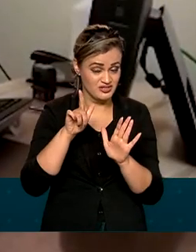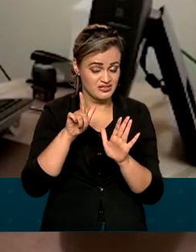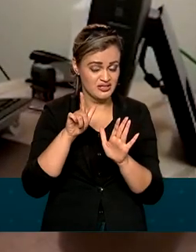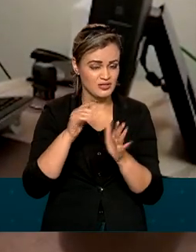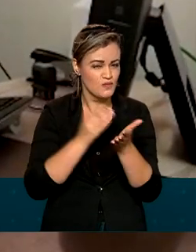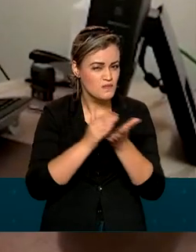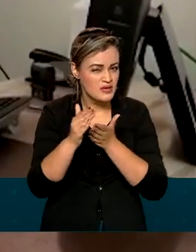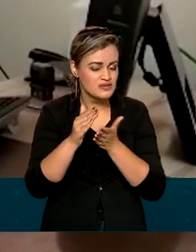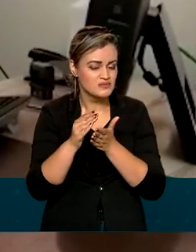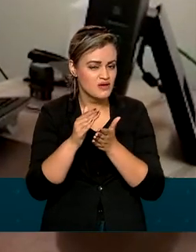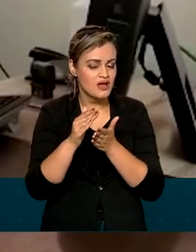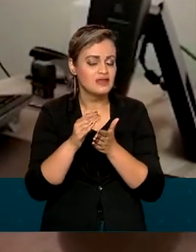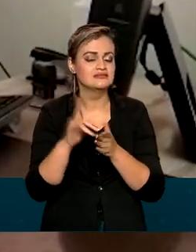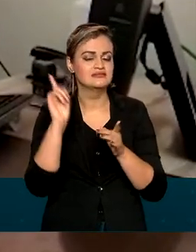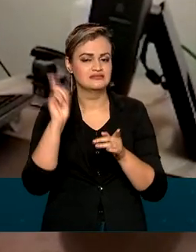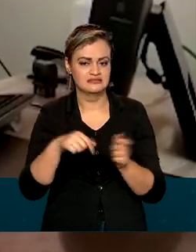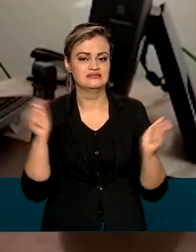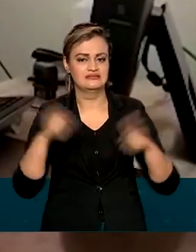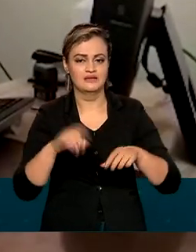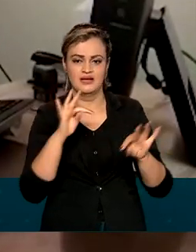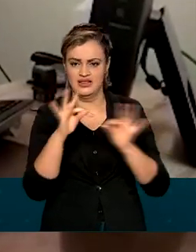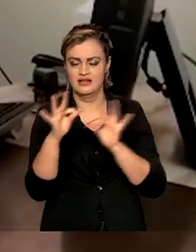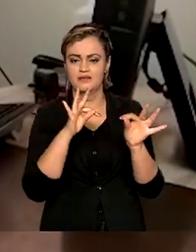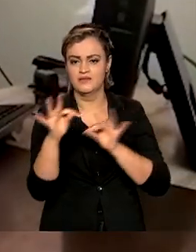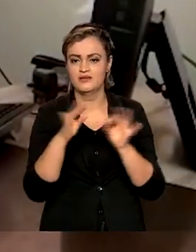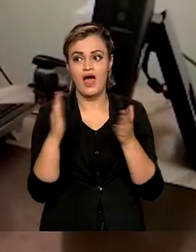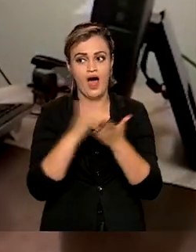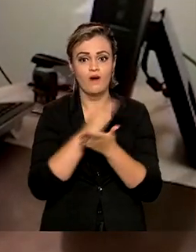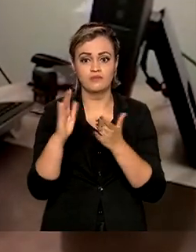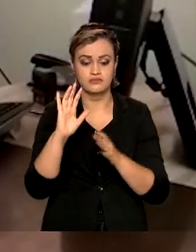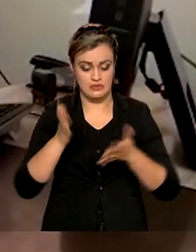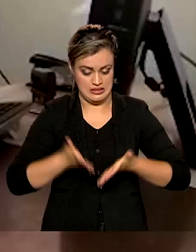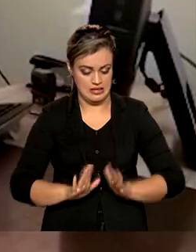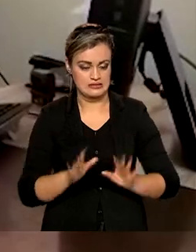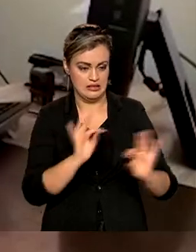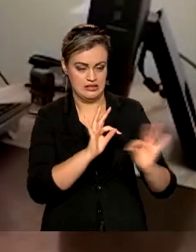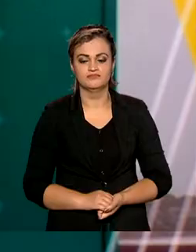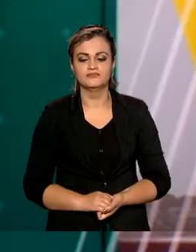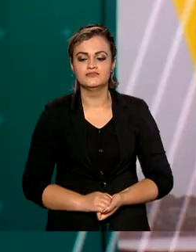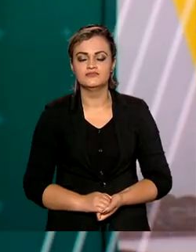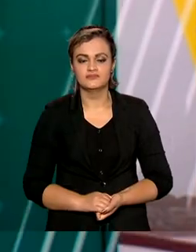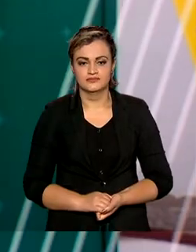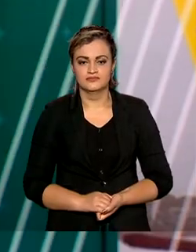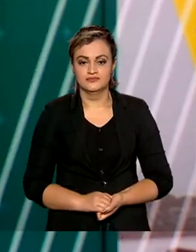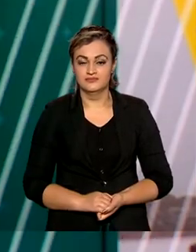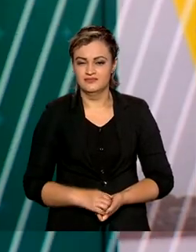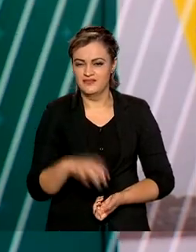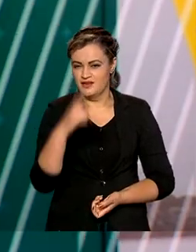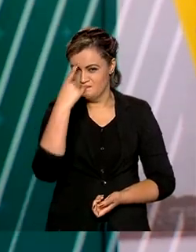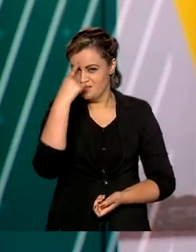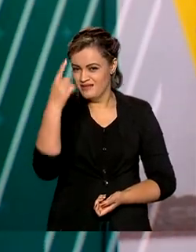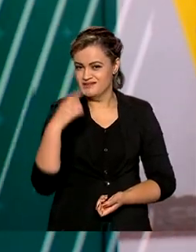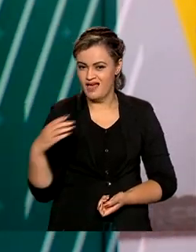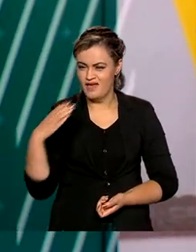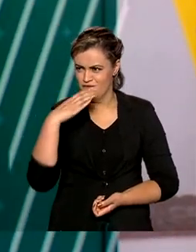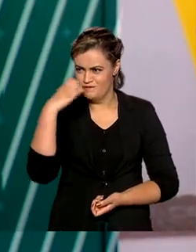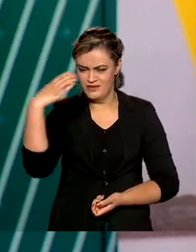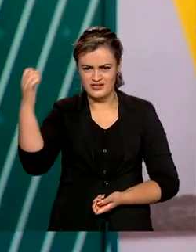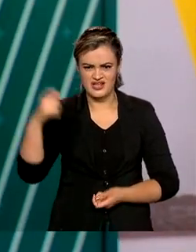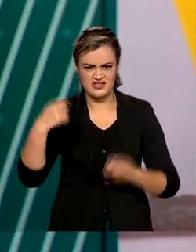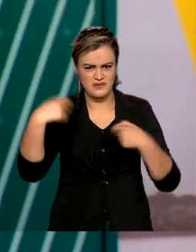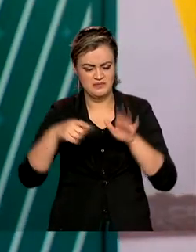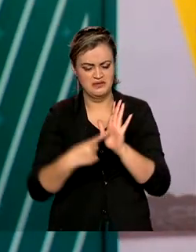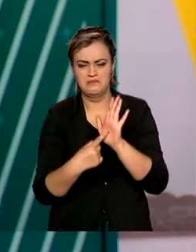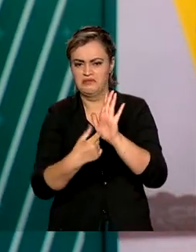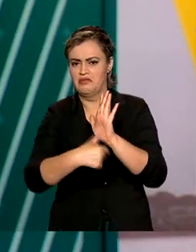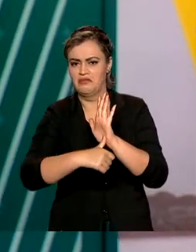desde o começo, tem tratamento, às vezes, em alguns casos, logo depois do nascimento. Já imaginou fazer uma viagem aérea sem